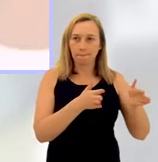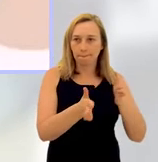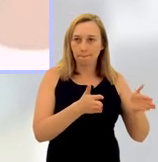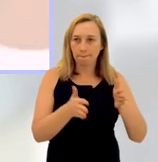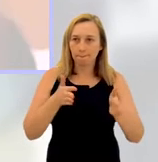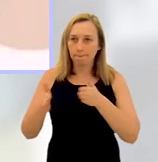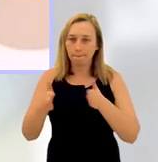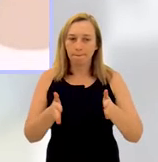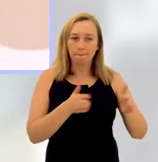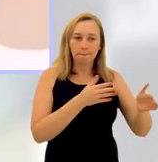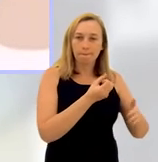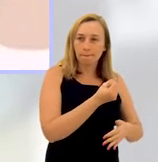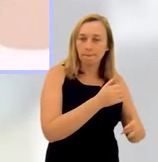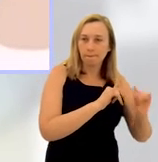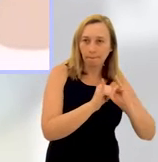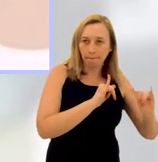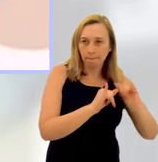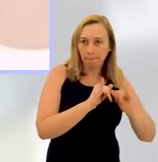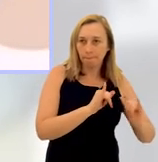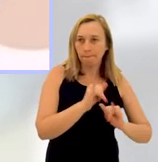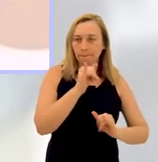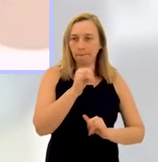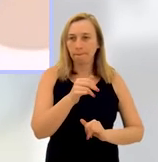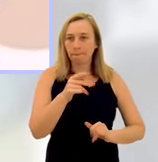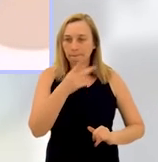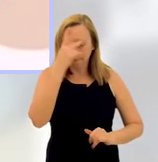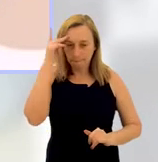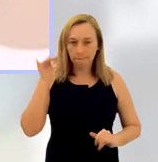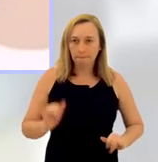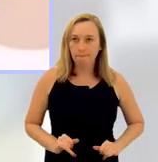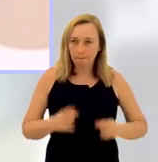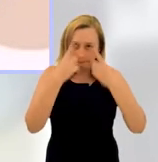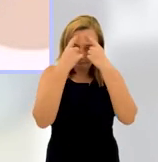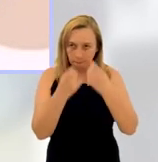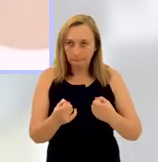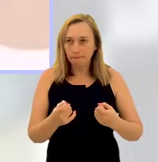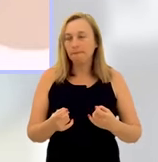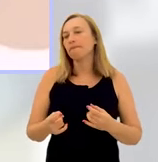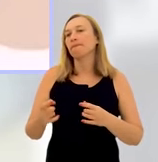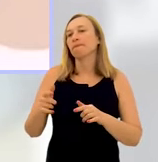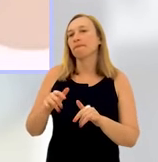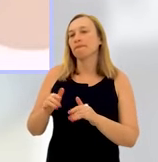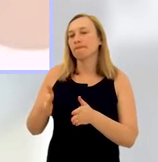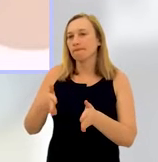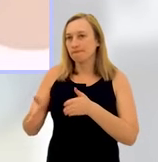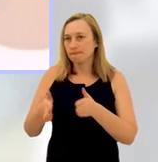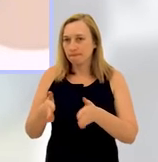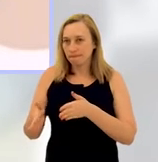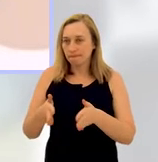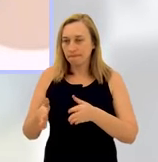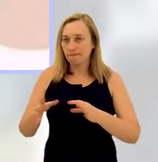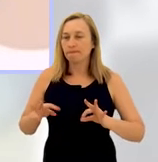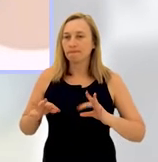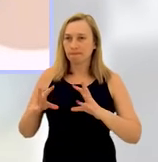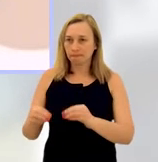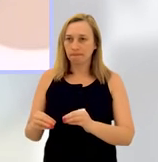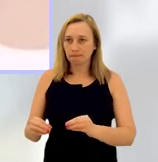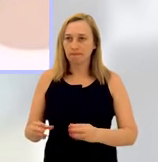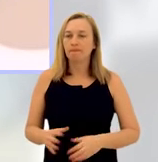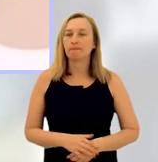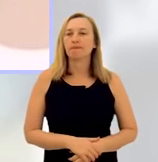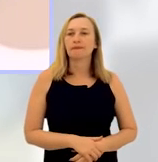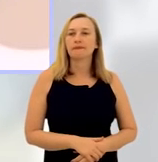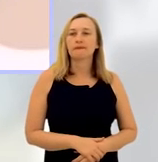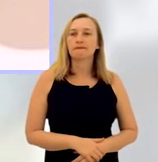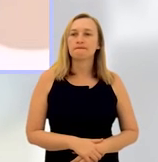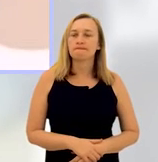principais. dados da vítima, dados do agressor e dados da agressão. E aí, no final, ela escolhe a medida protetiva que melhor lhe